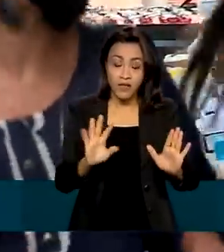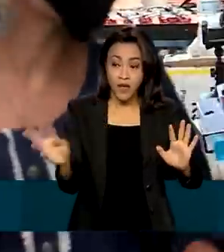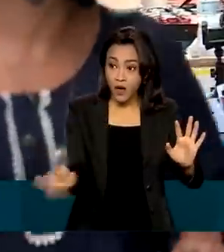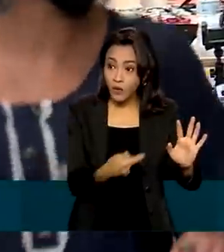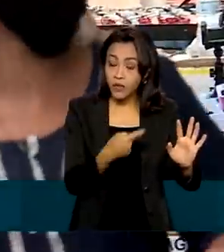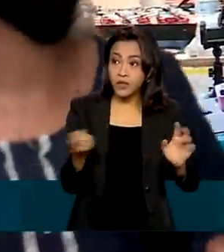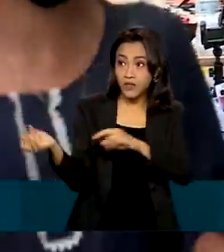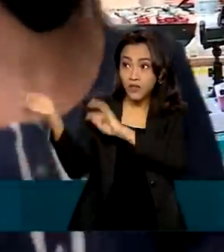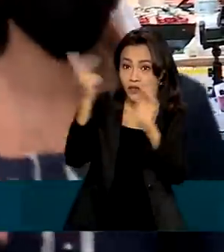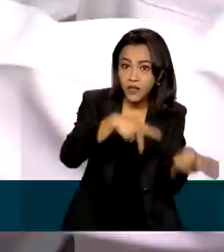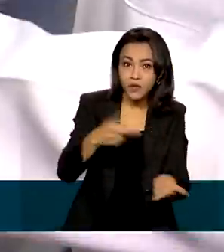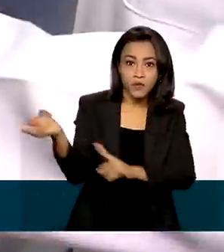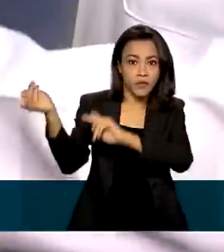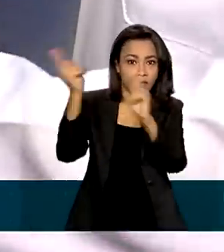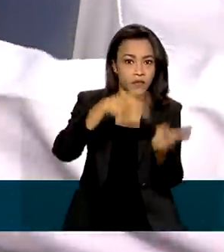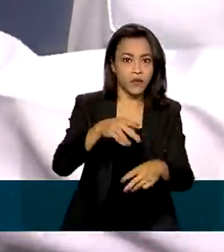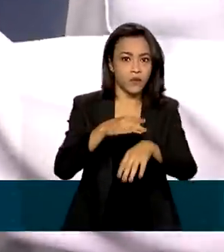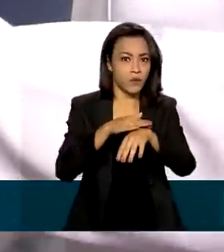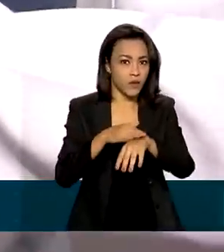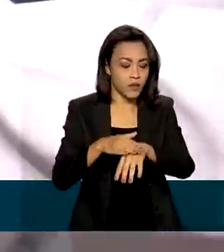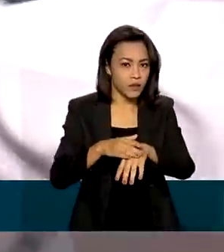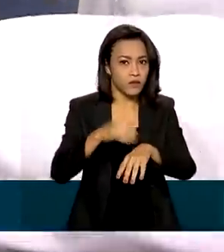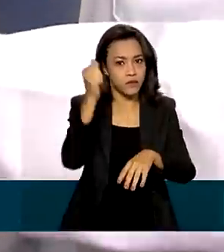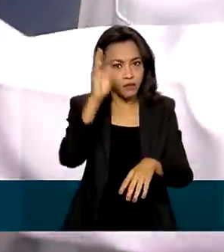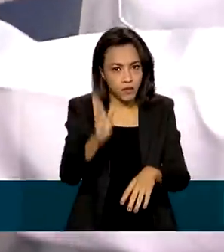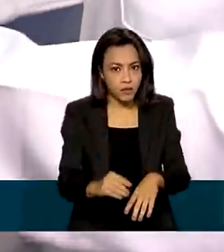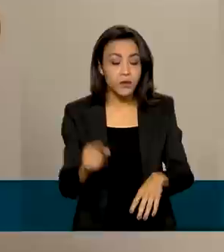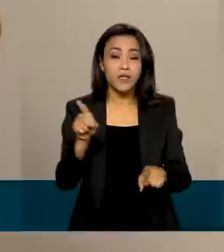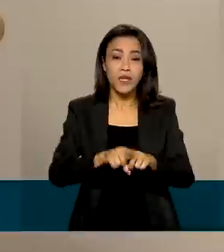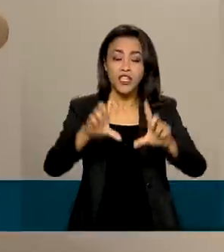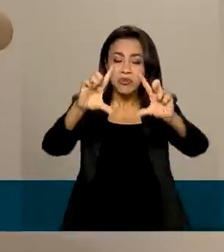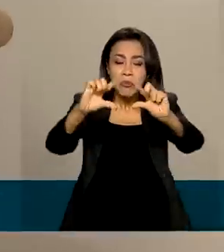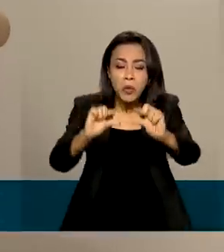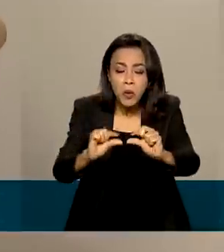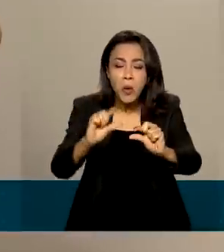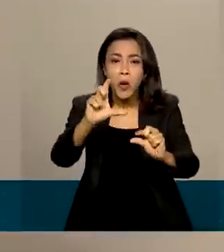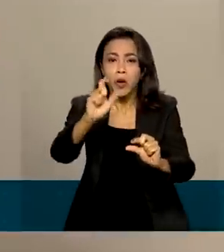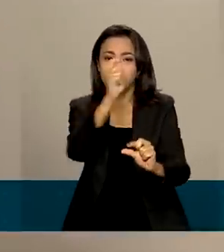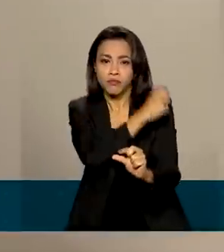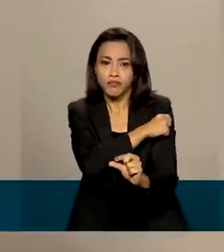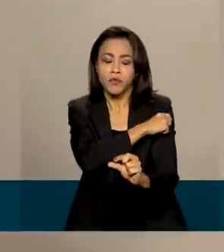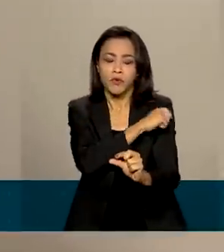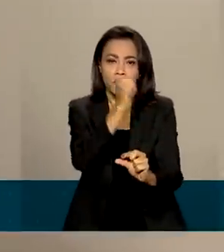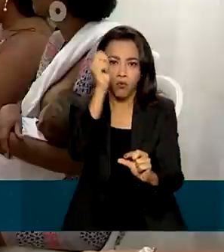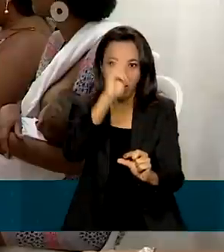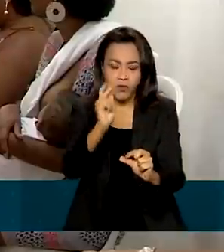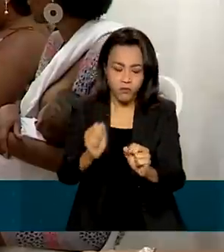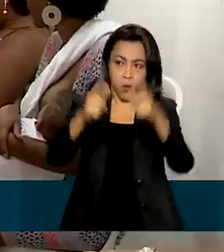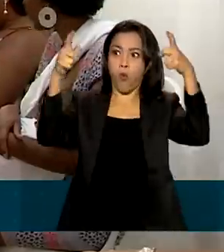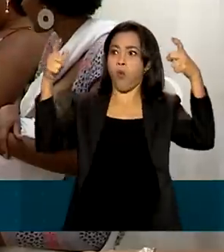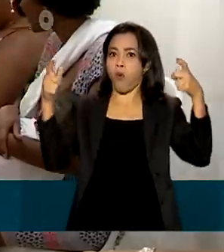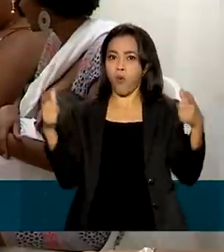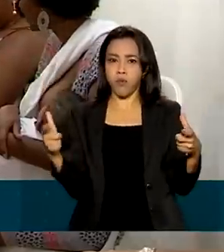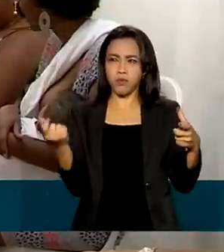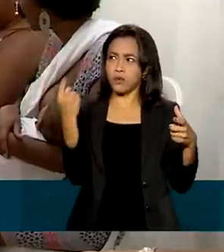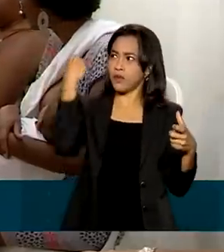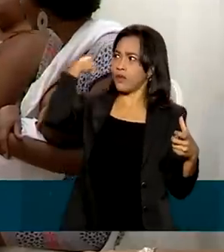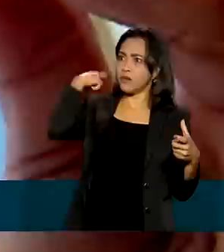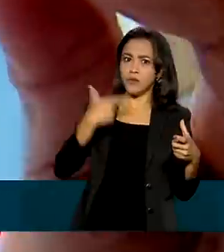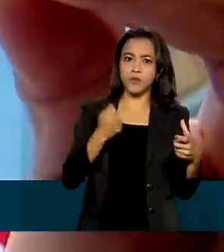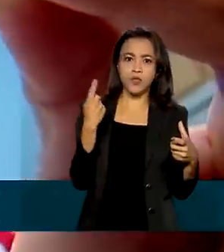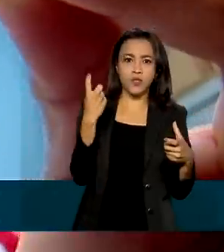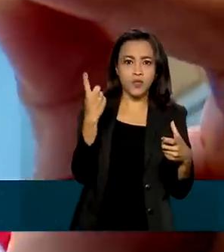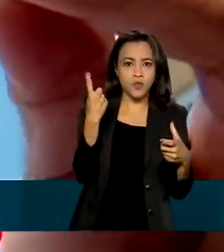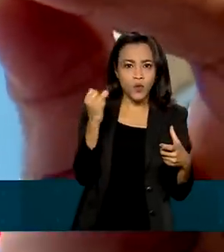importados da doença e a baixa cobertura vacinal levou o Brasil a ter um surto, que desde 2018